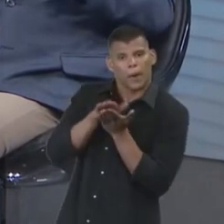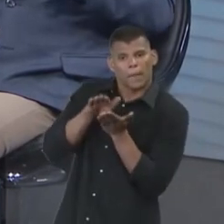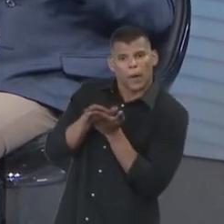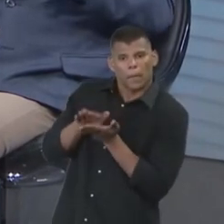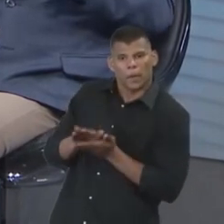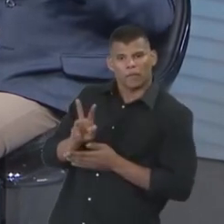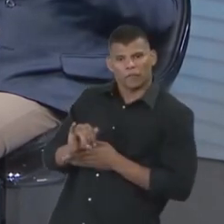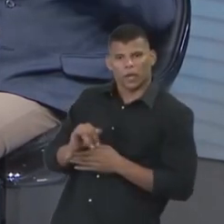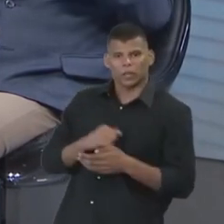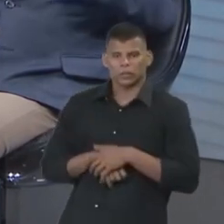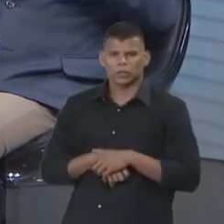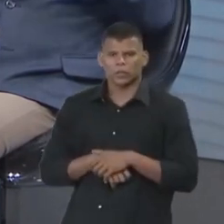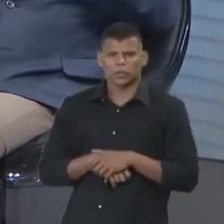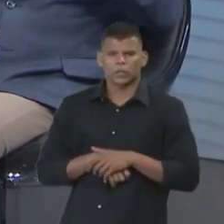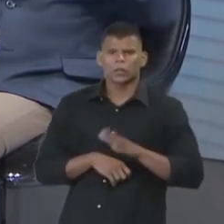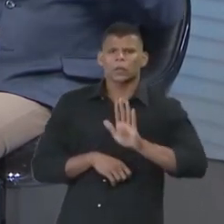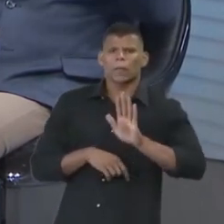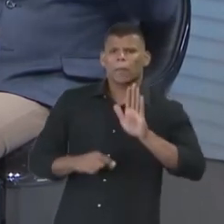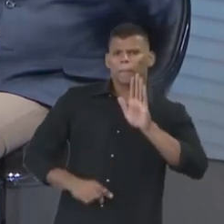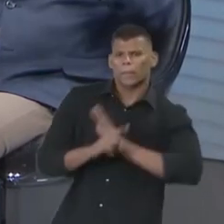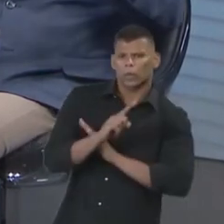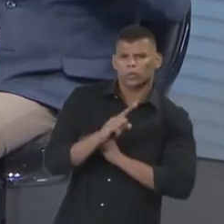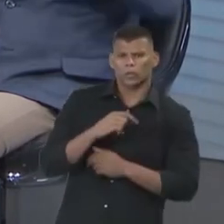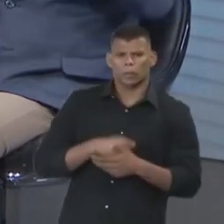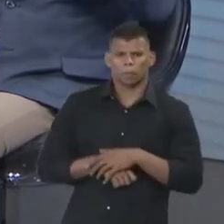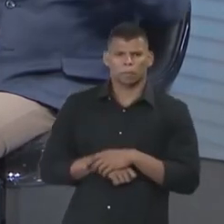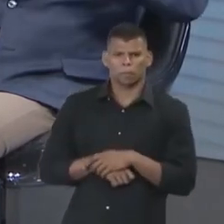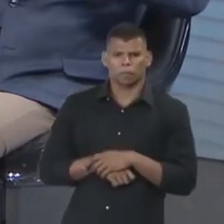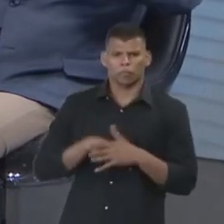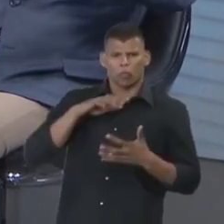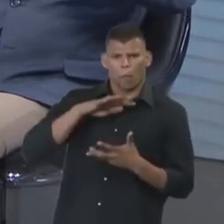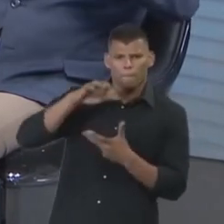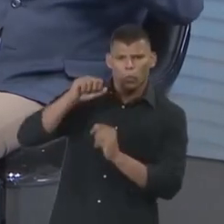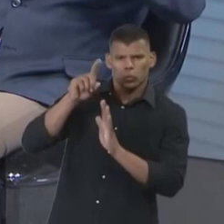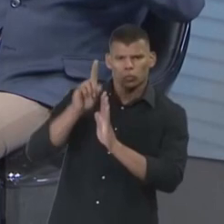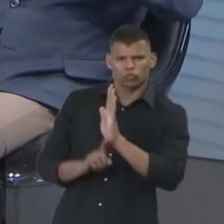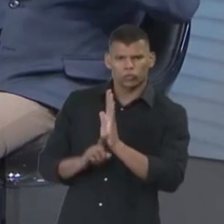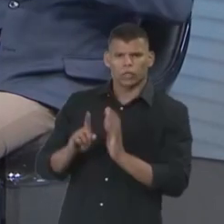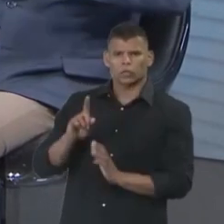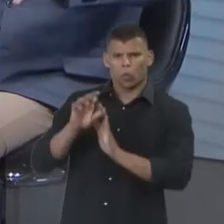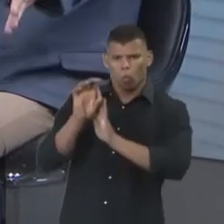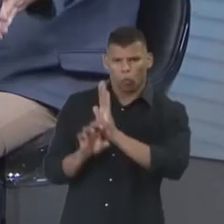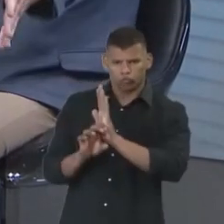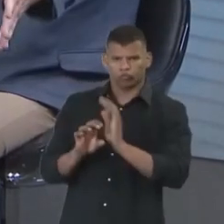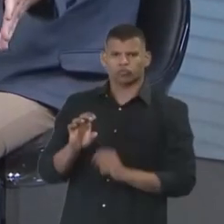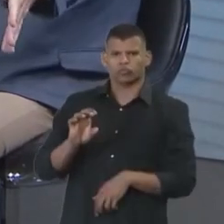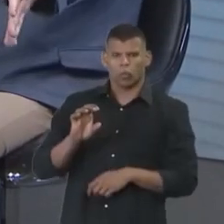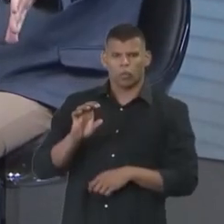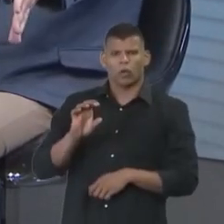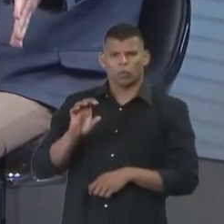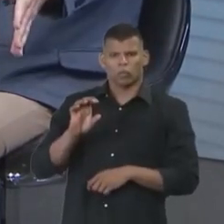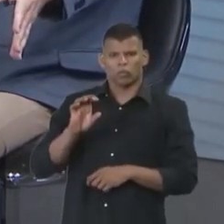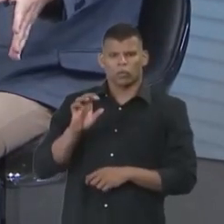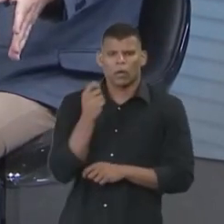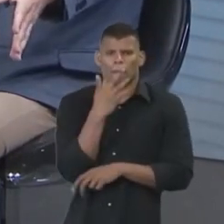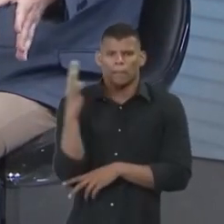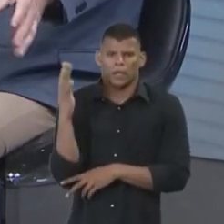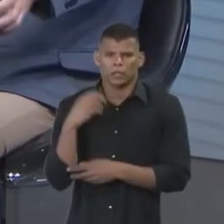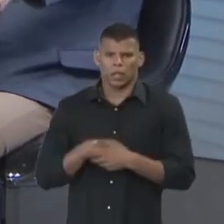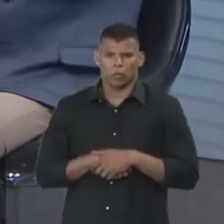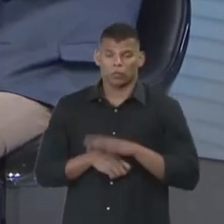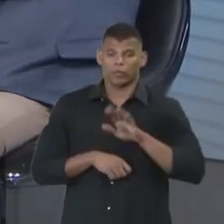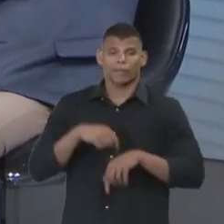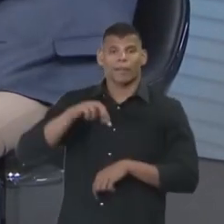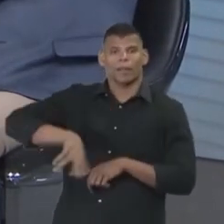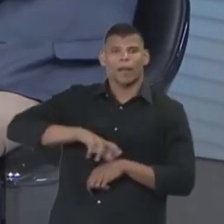no direito constitucional ambiental mundial? Porque tem que ser o mundo, porque nós estamos numa mesma nave, não adianta o Brasil cuidar do seu terreiro aqui,